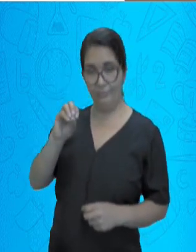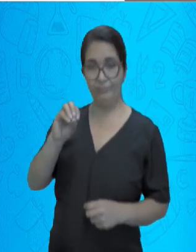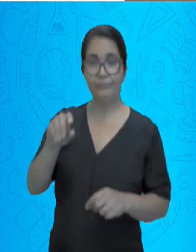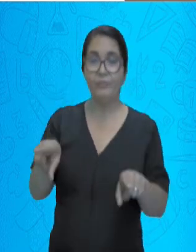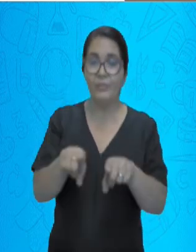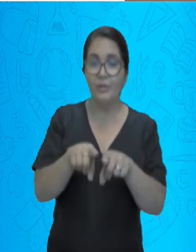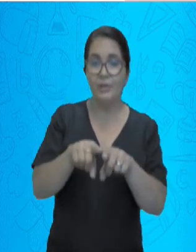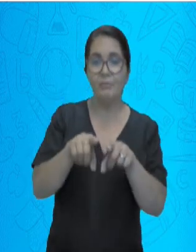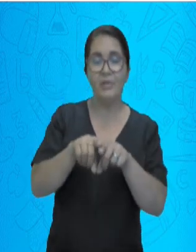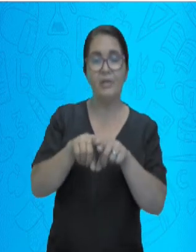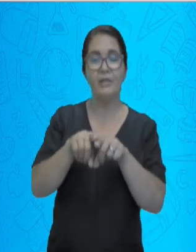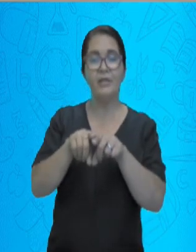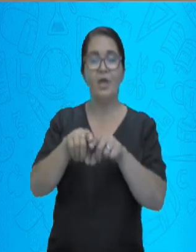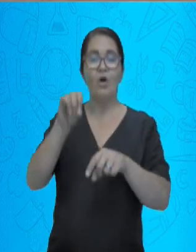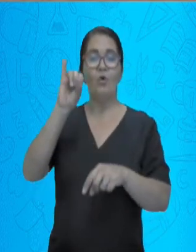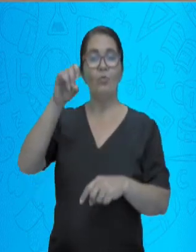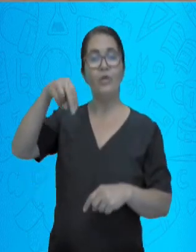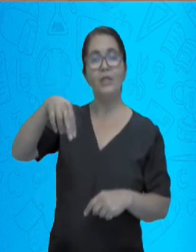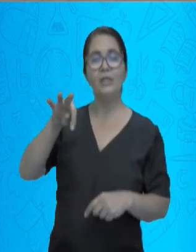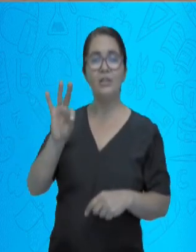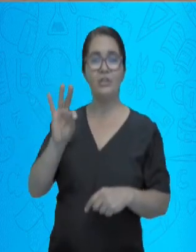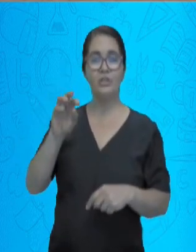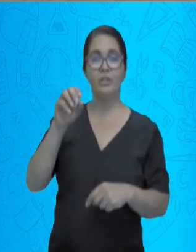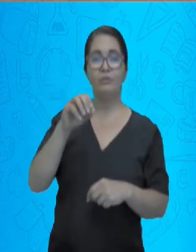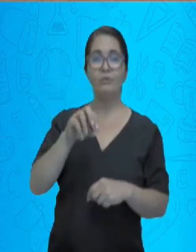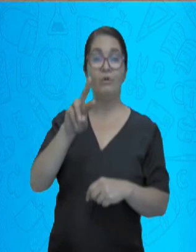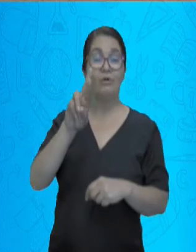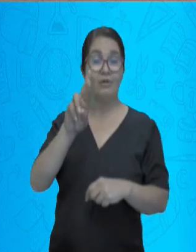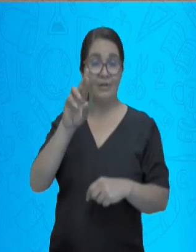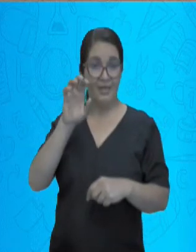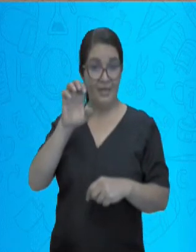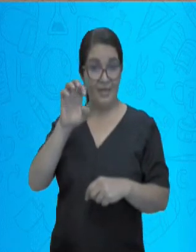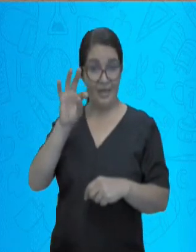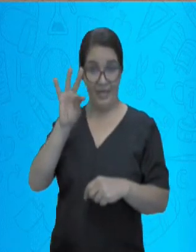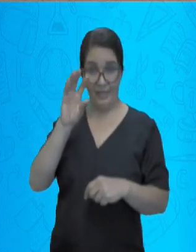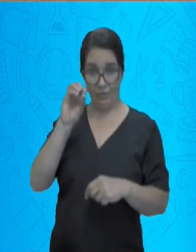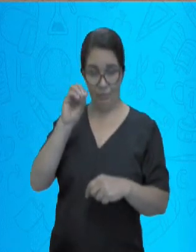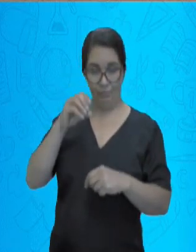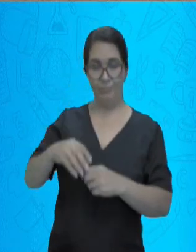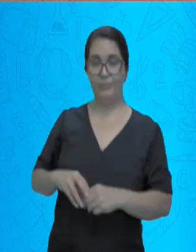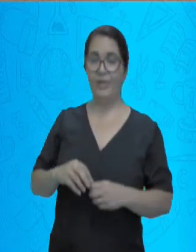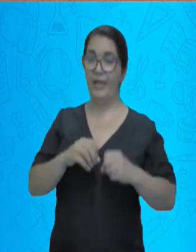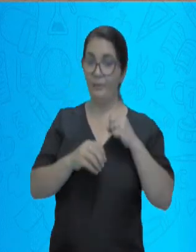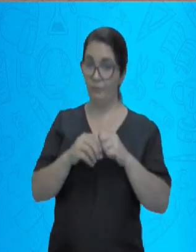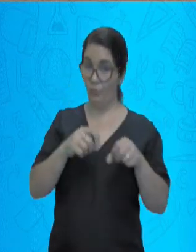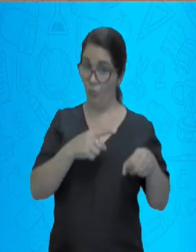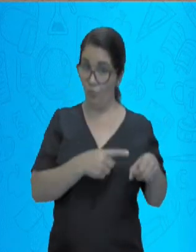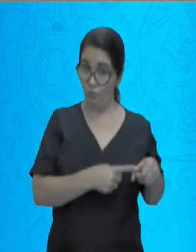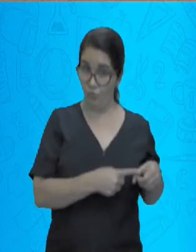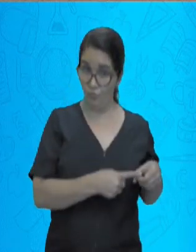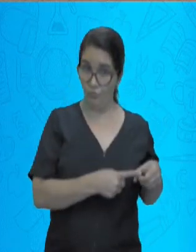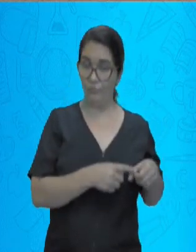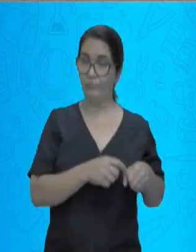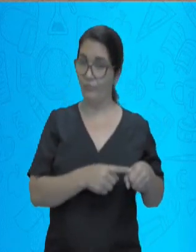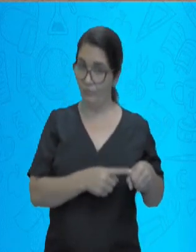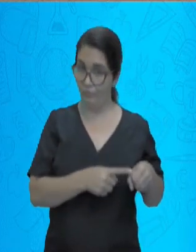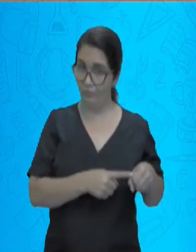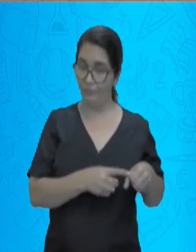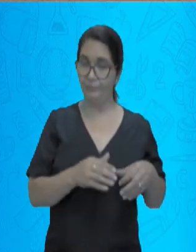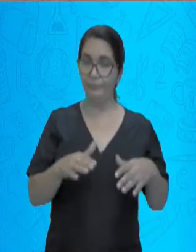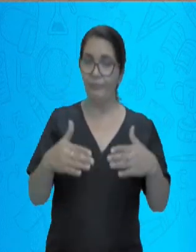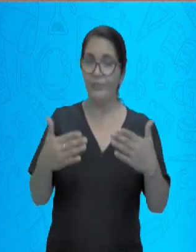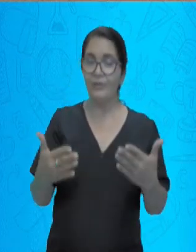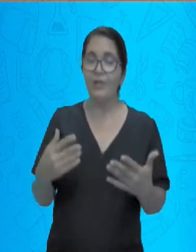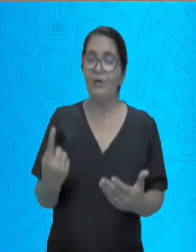Bom, né? A gente aprender? Vamos aprender então mais um pouquinho usando as nossas bibliografias. Com elas,